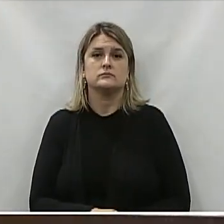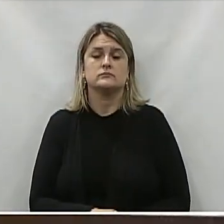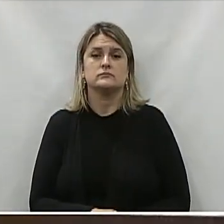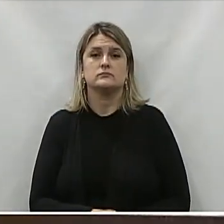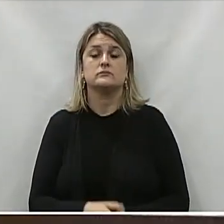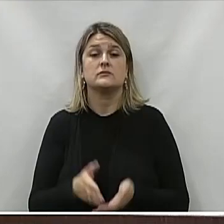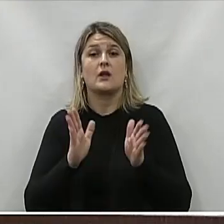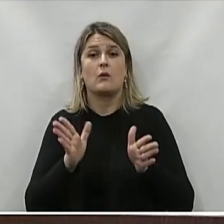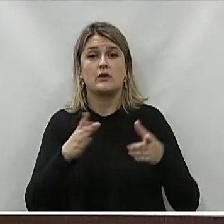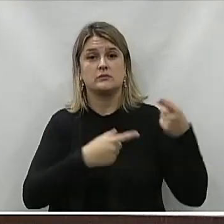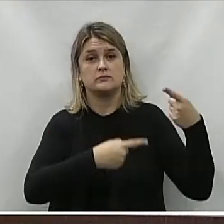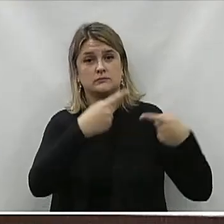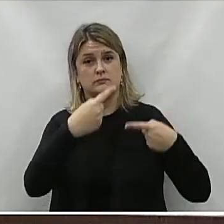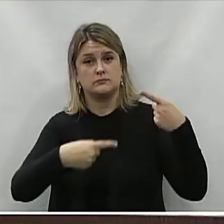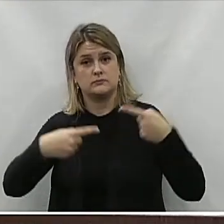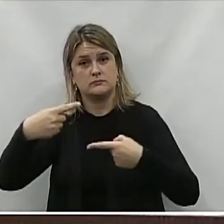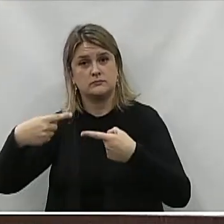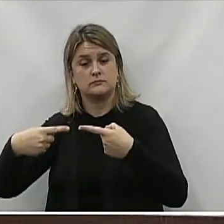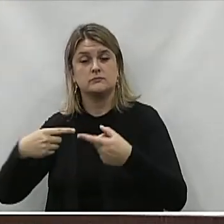Em discussão